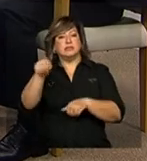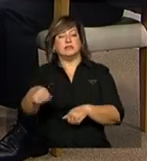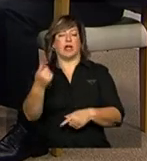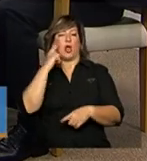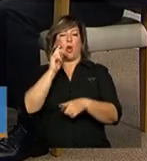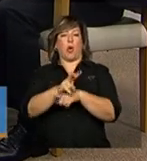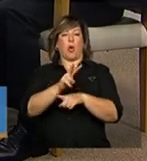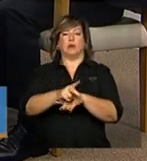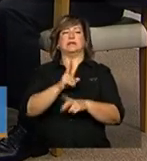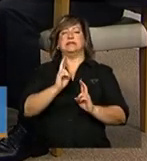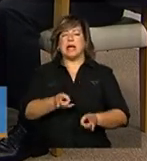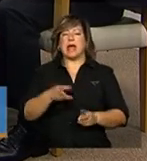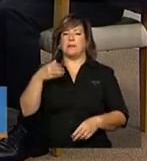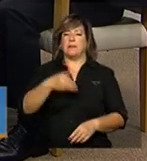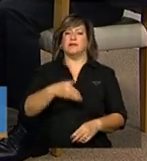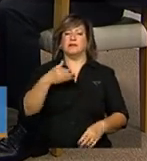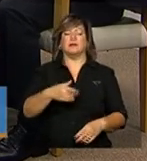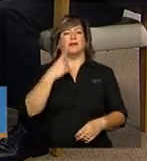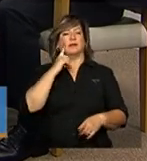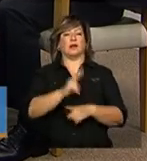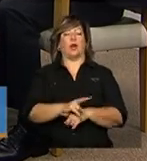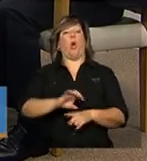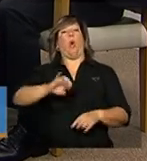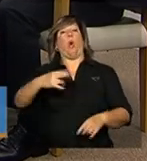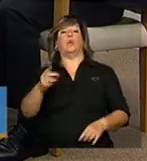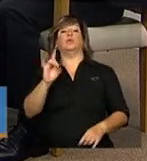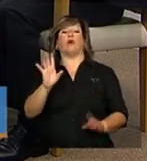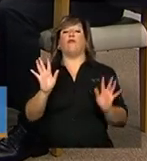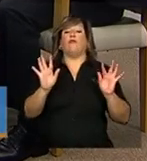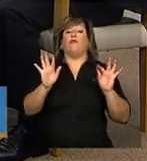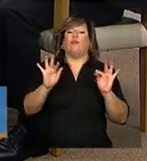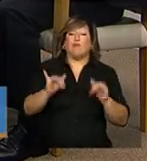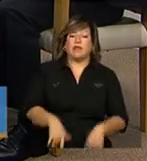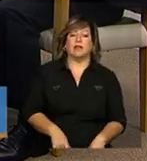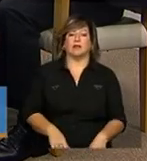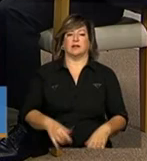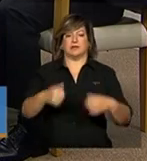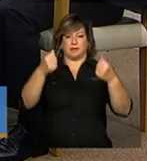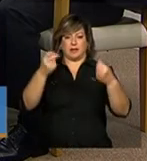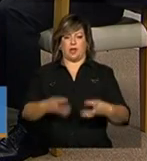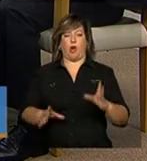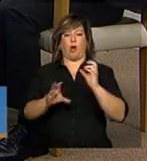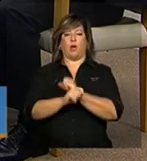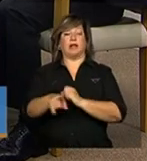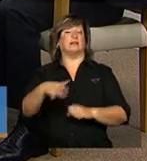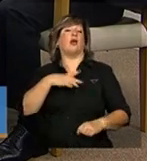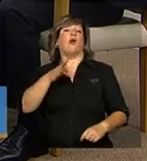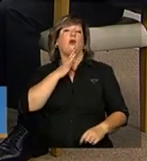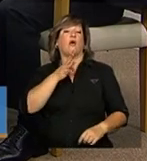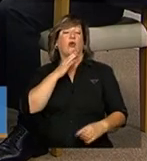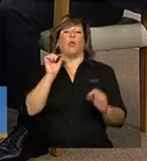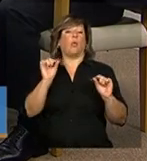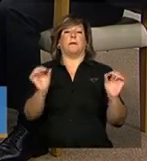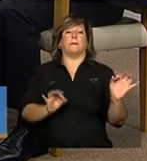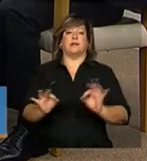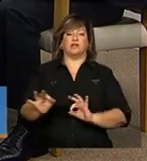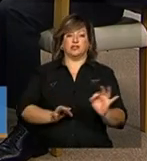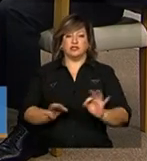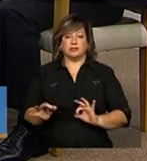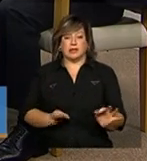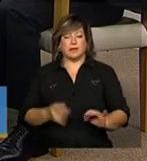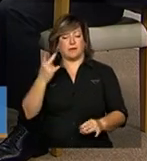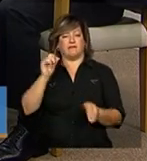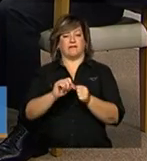periodicamente, se só ao final, na prestação de contas, ele tem conhecimento do que foi planejado para ser